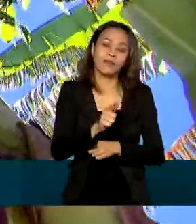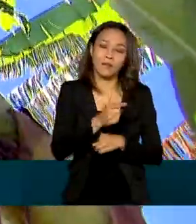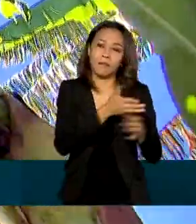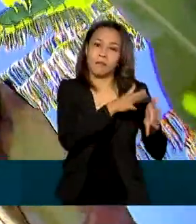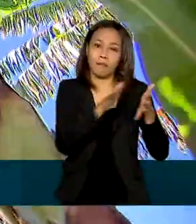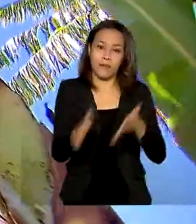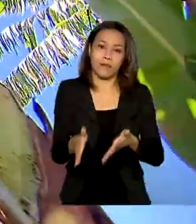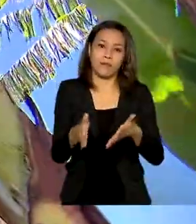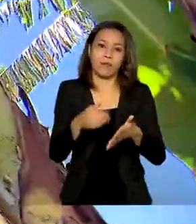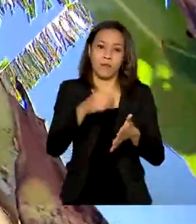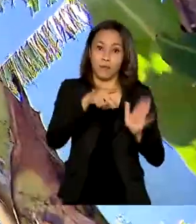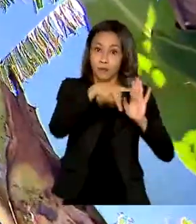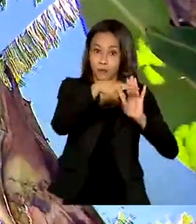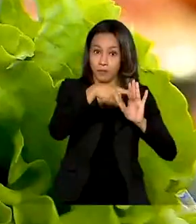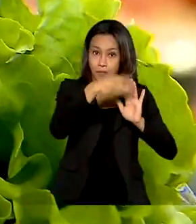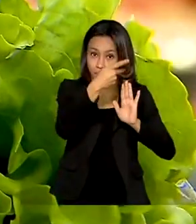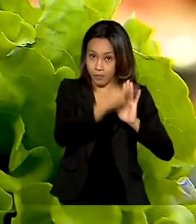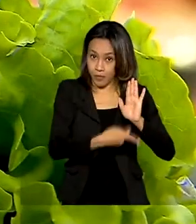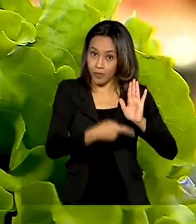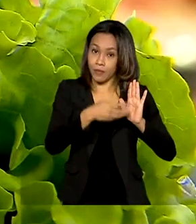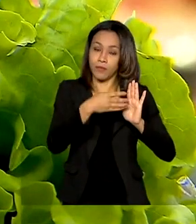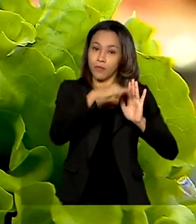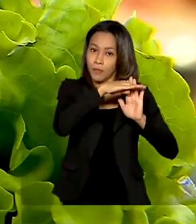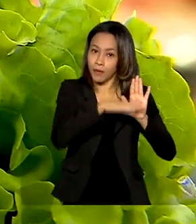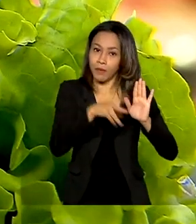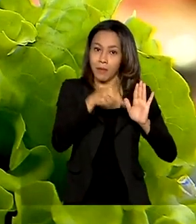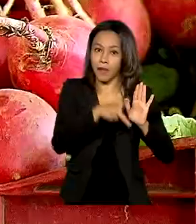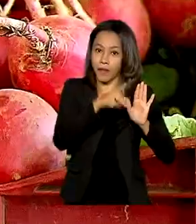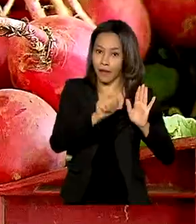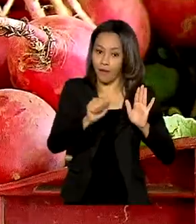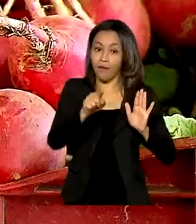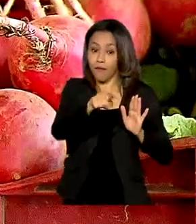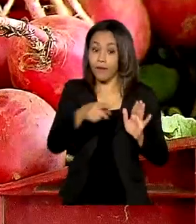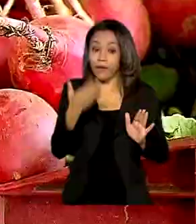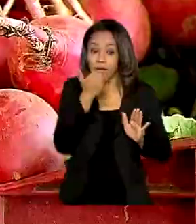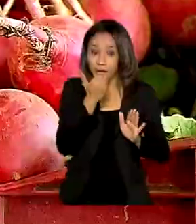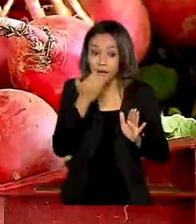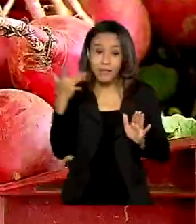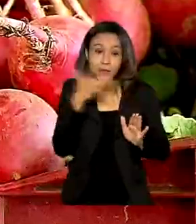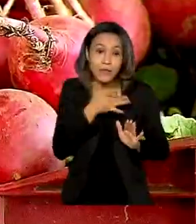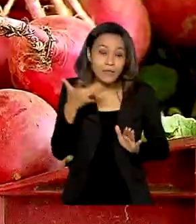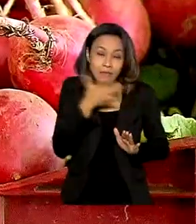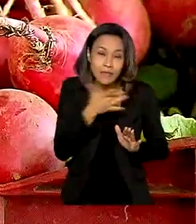Garantia de renda para quem produz e de alimentação saudável para quem recebe o produto do campo. que você constitua